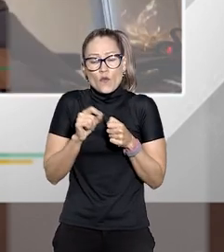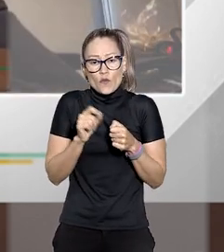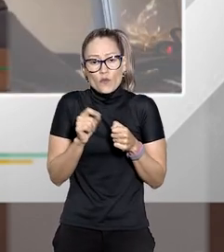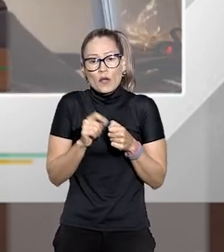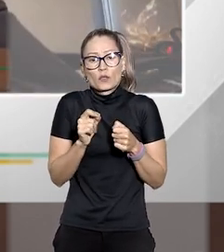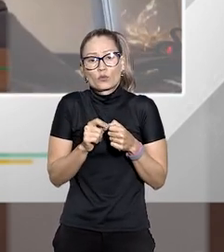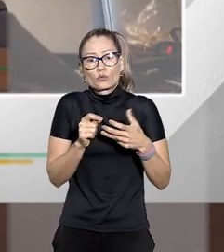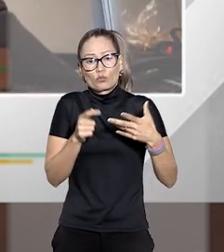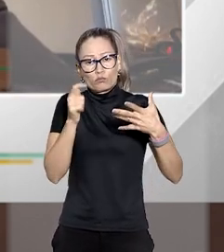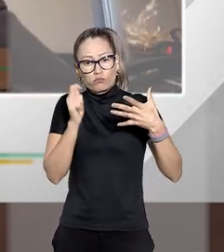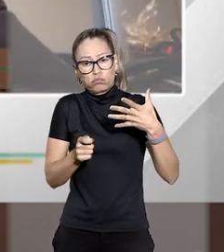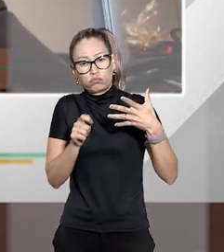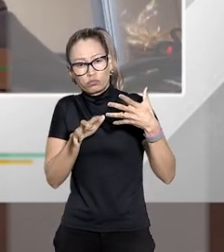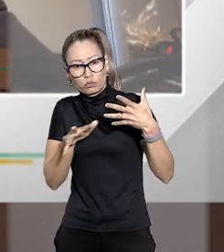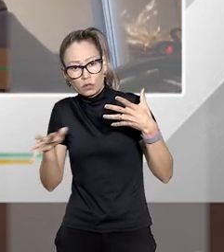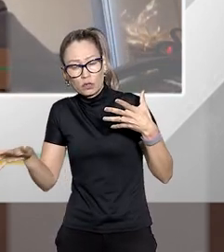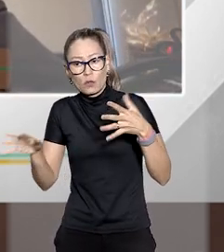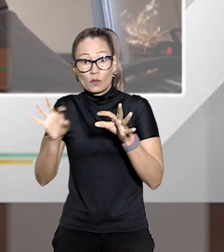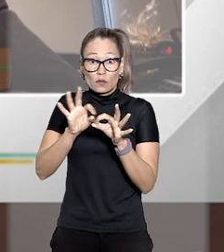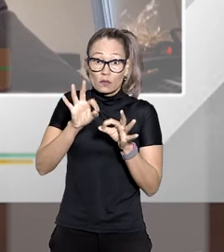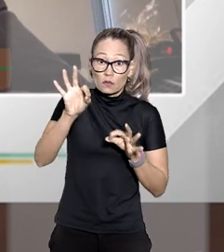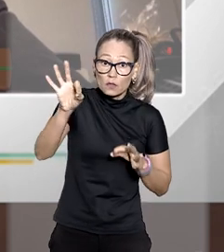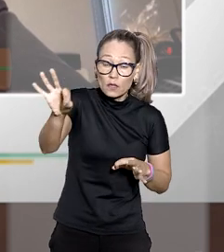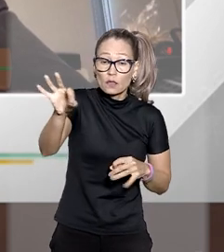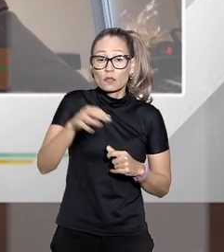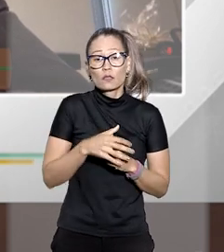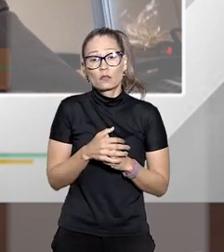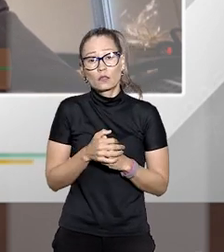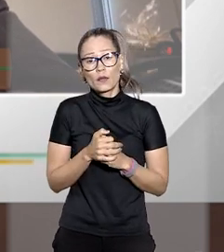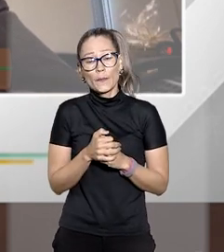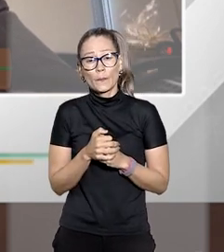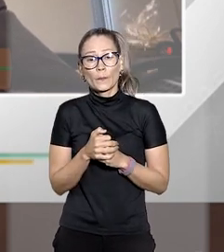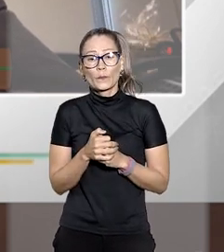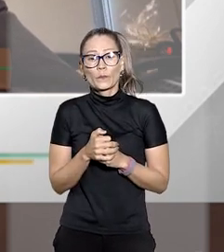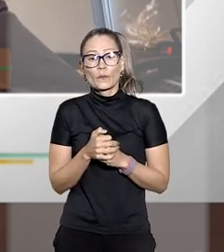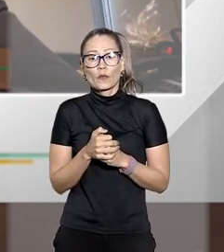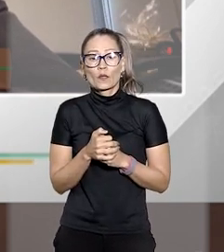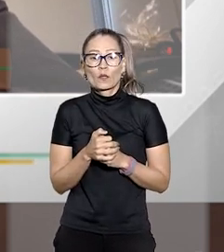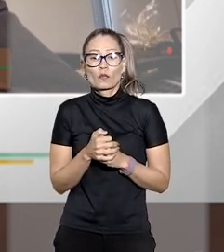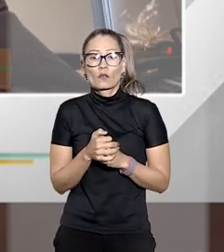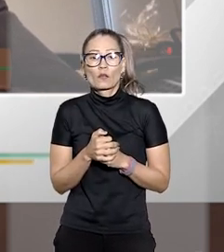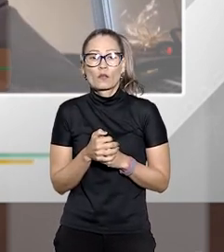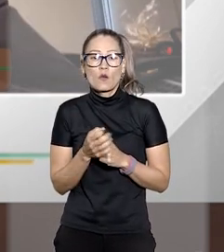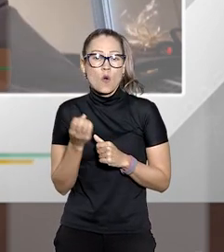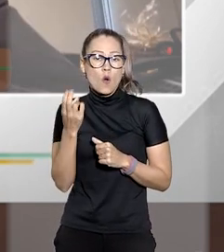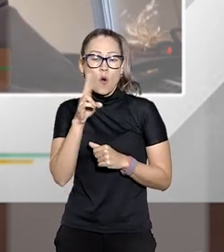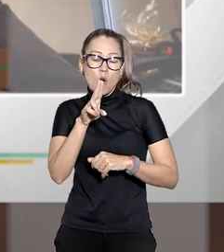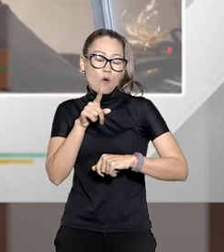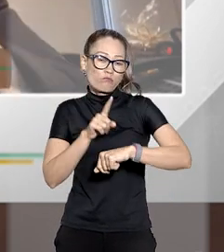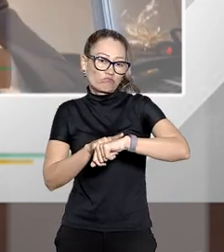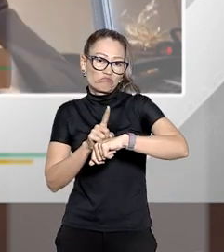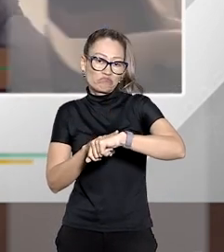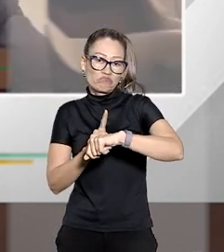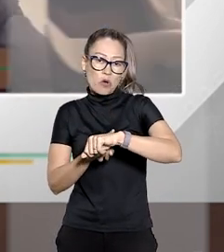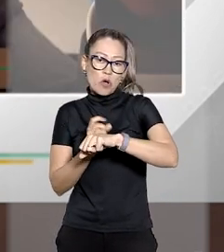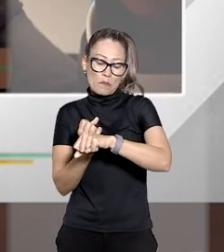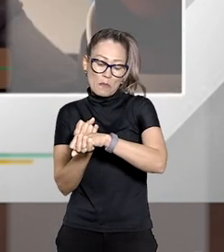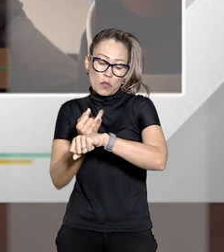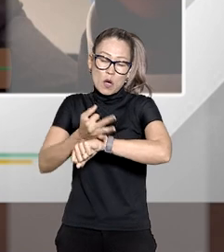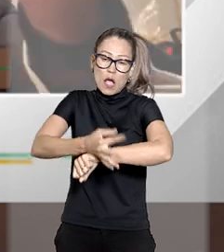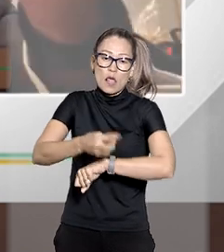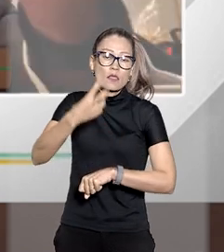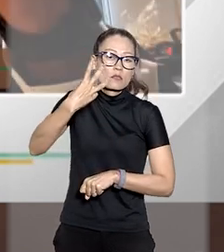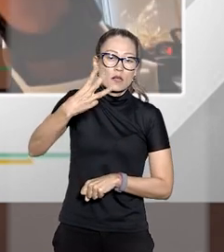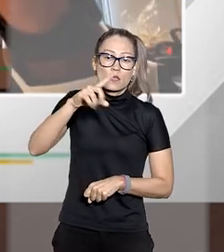prestar a jurisdição a distância pode prestar a jurisdição às três horas da madrugada às